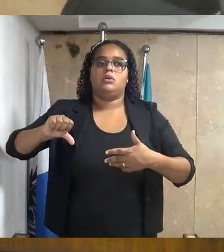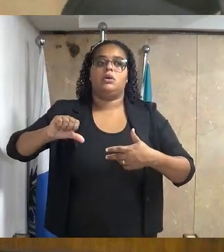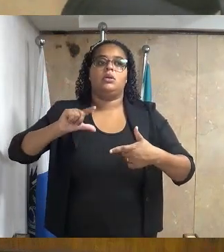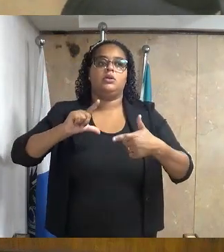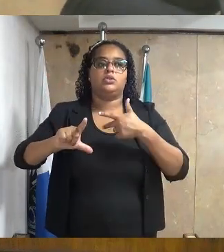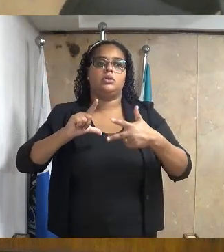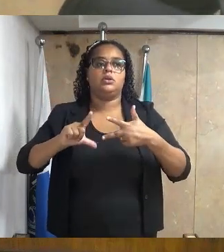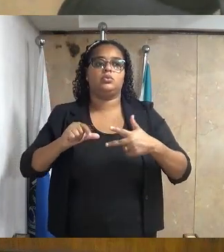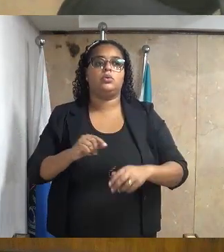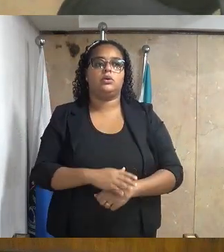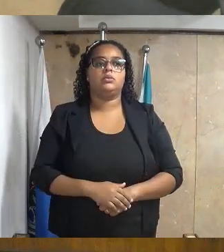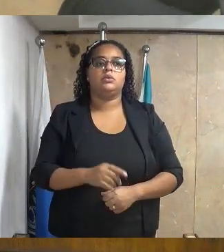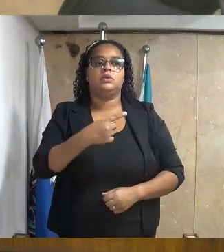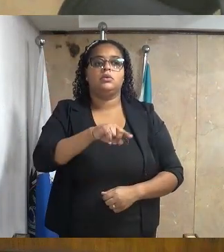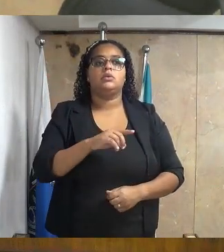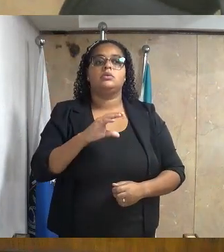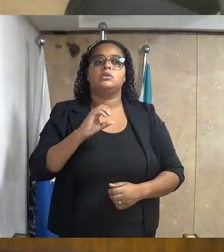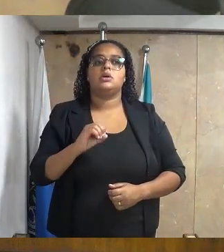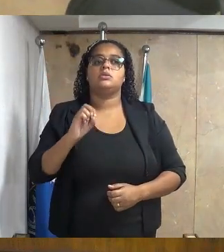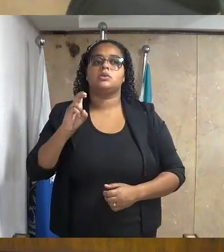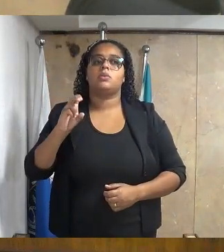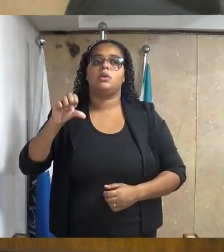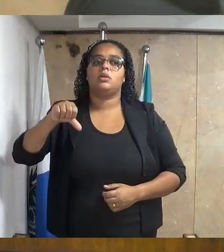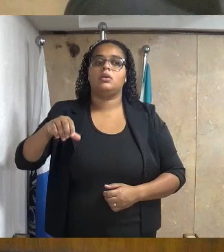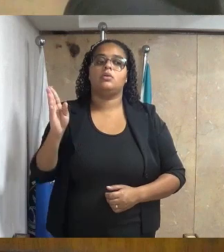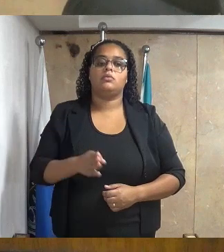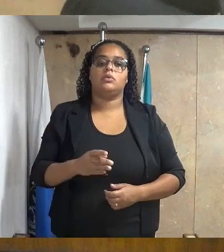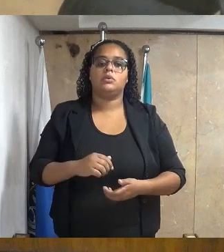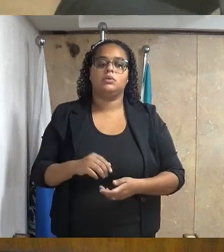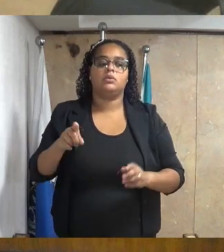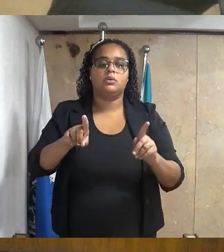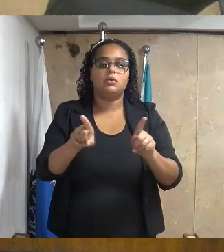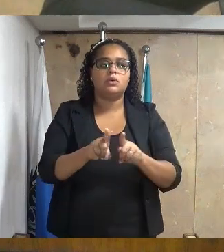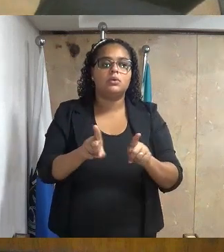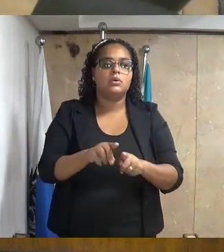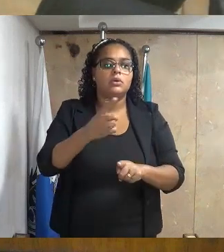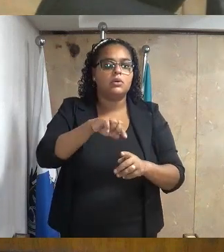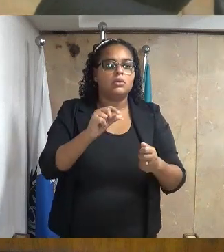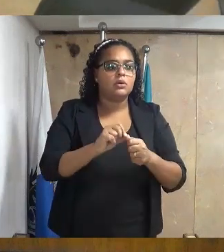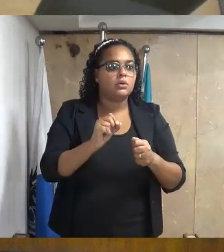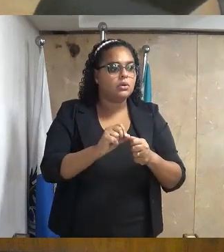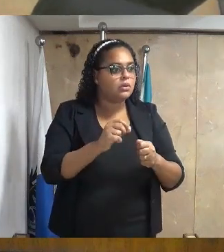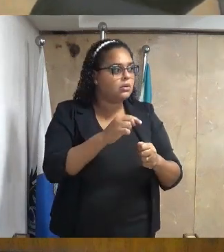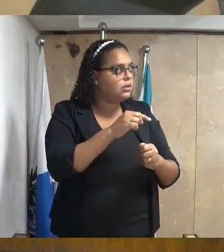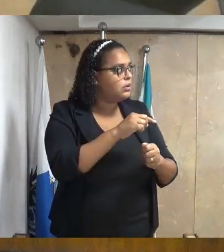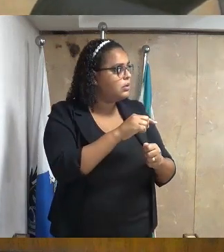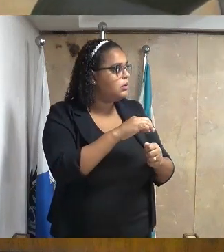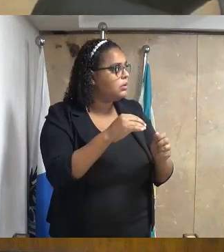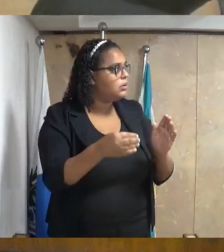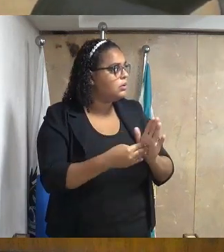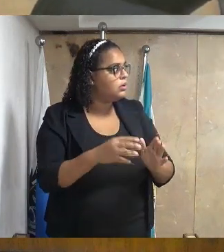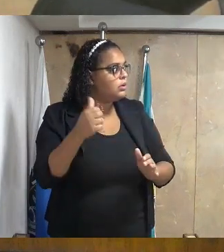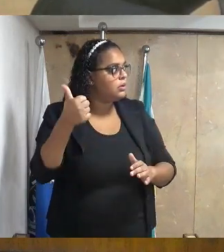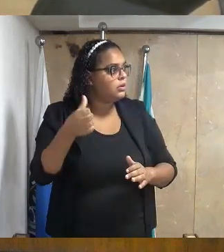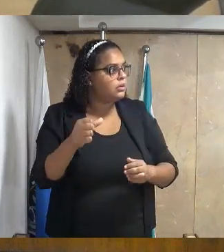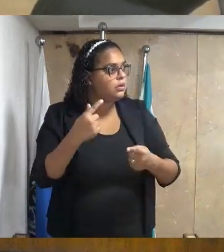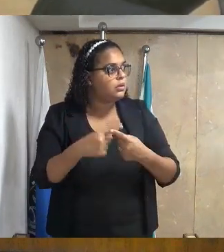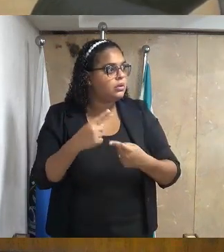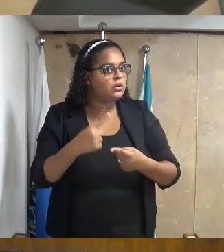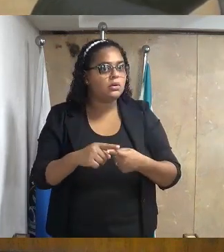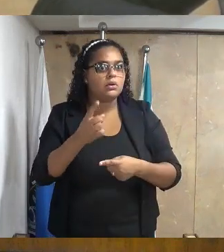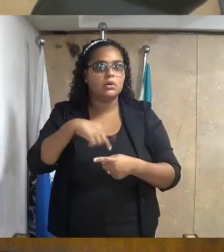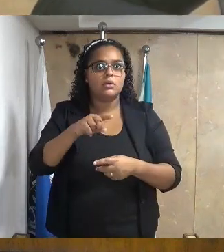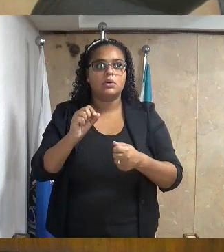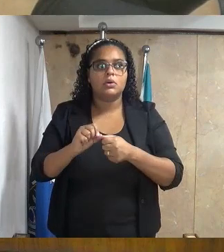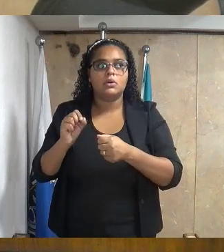Projeto de resolução número 079, barra 2022, da mesa diretora Câmara Municipal do Caxias, alterando a resolução de 2062, 16 de dezembro de 2004,